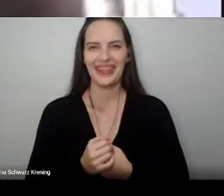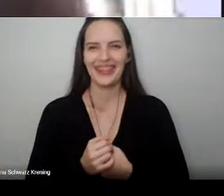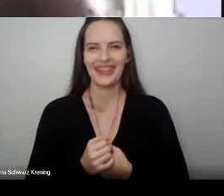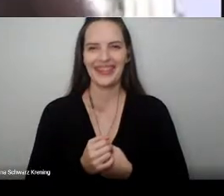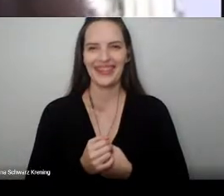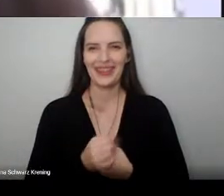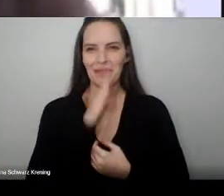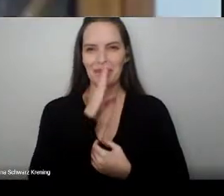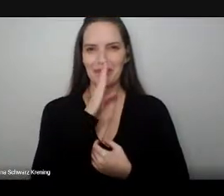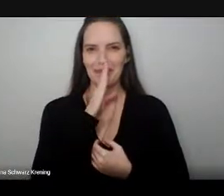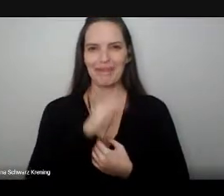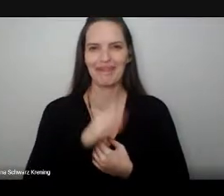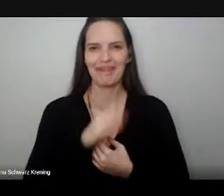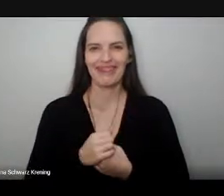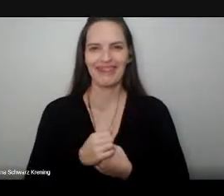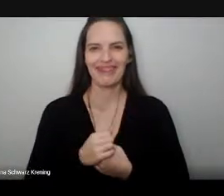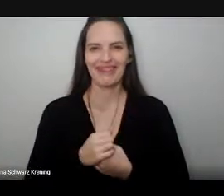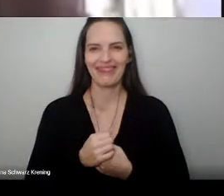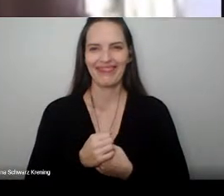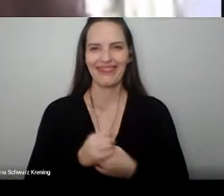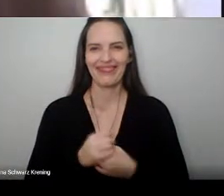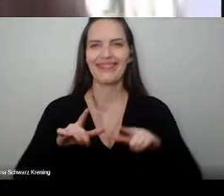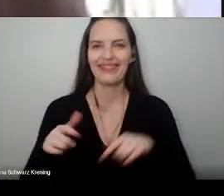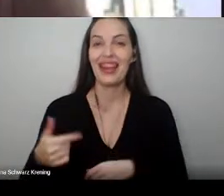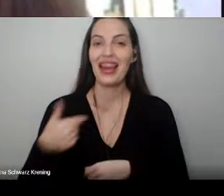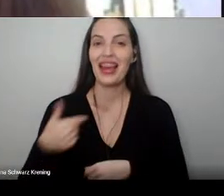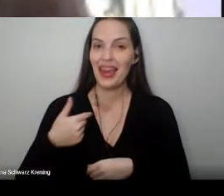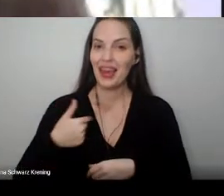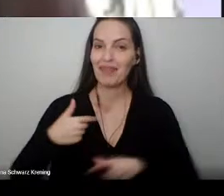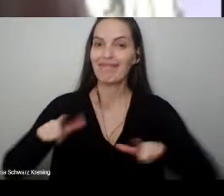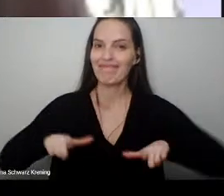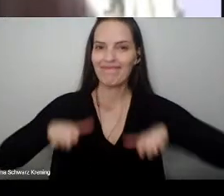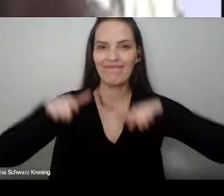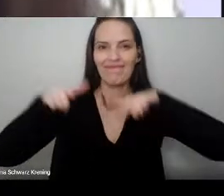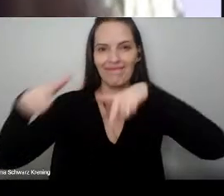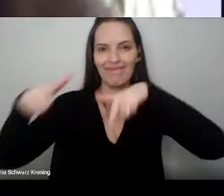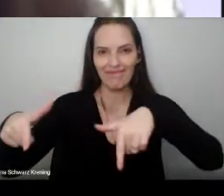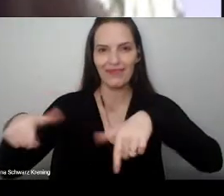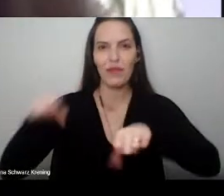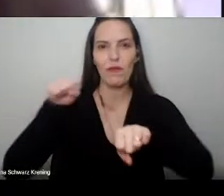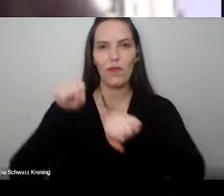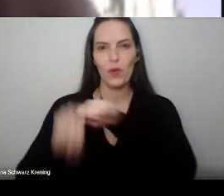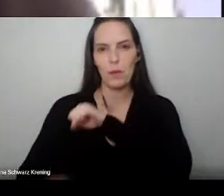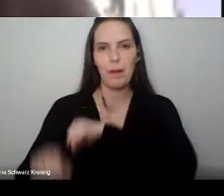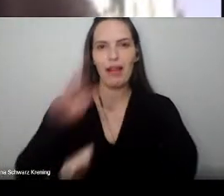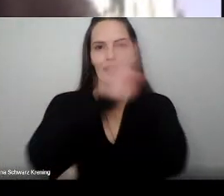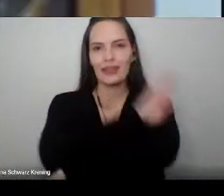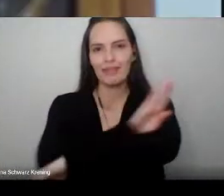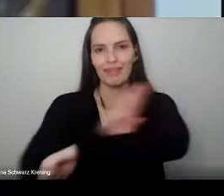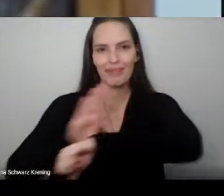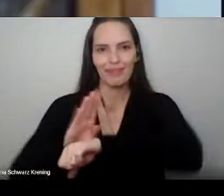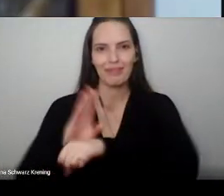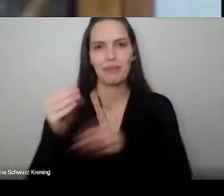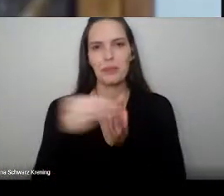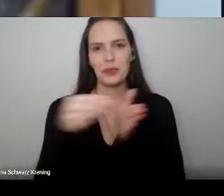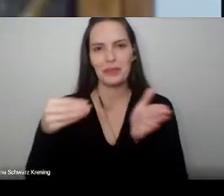Eu lhe concedo o grau de bacharela em biomedicina. Obrigada, obrigada.